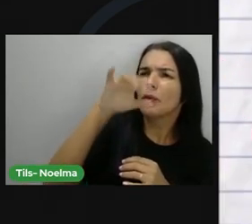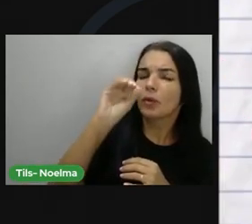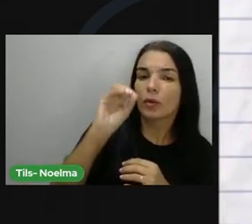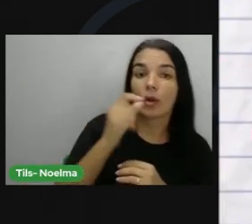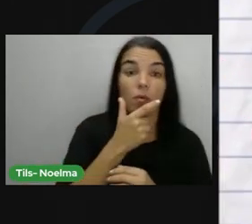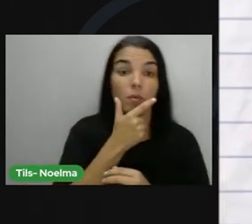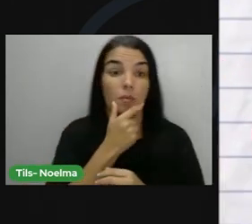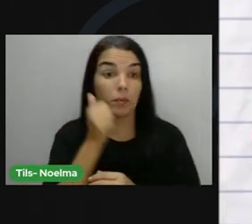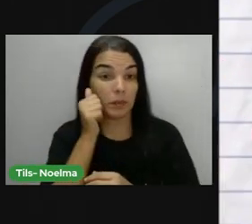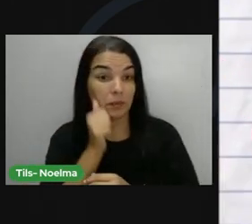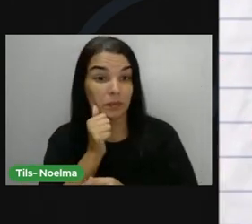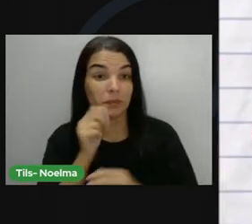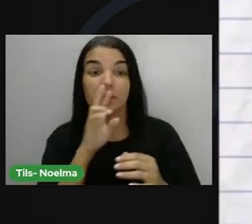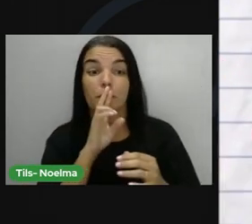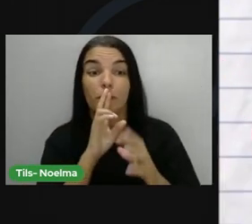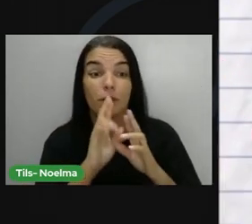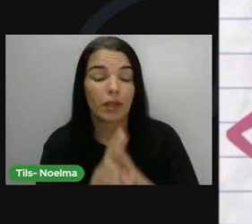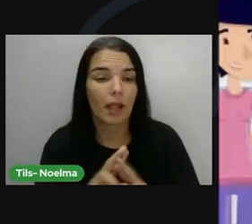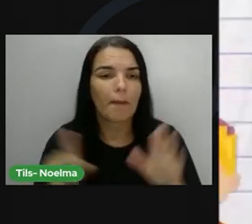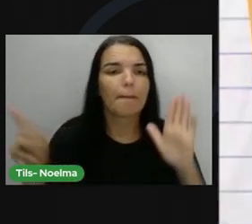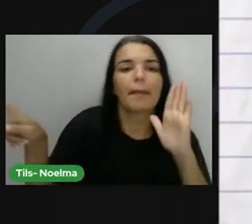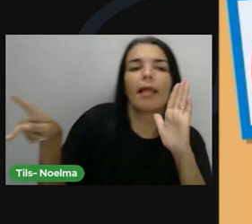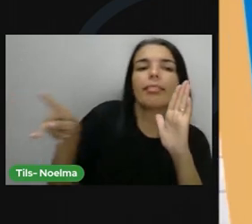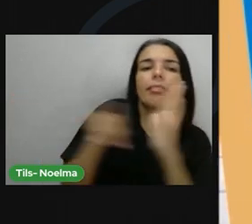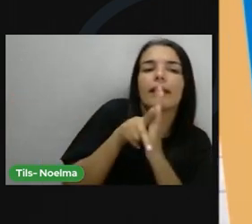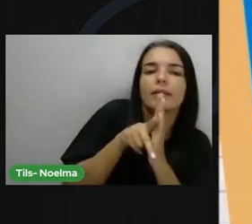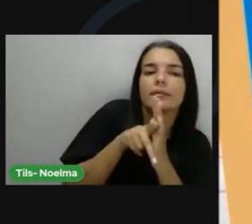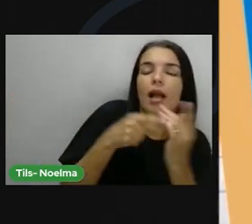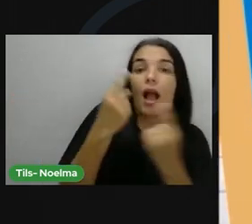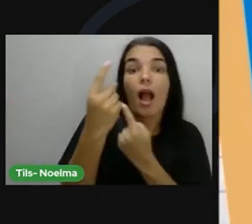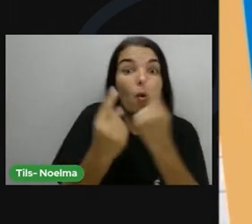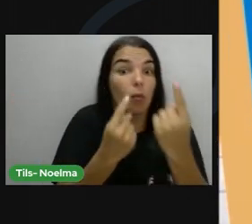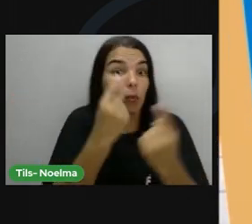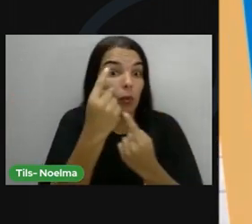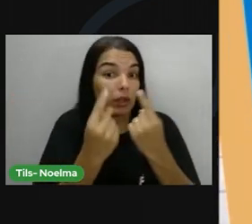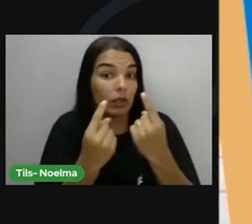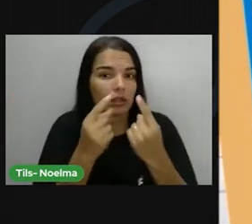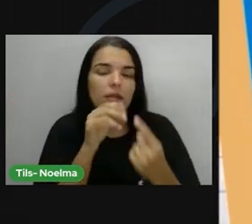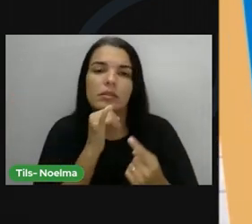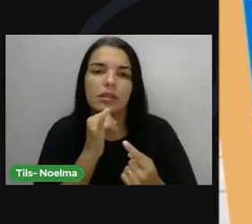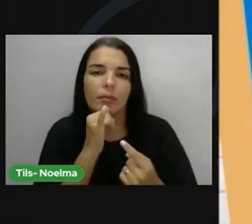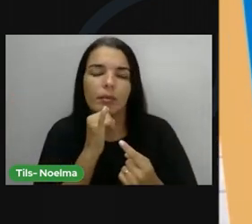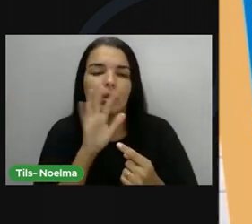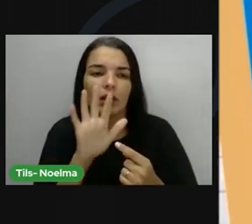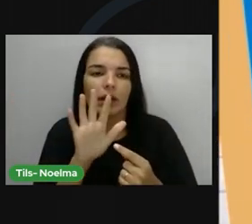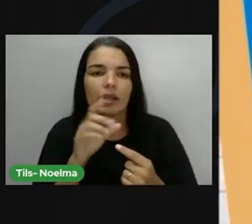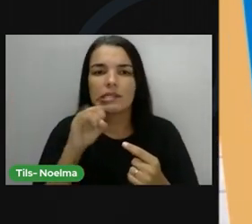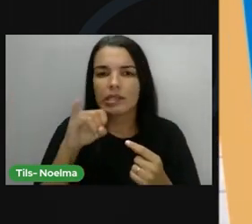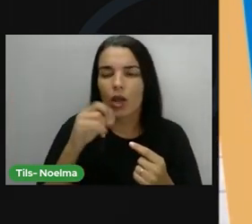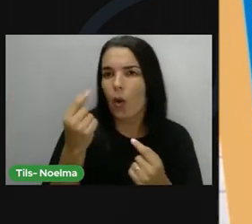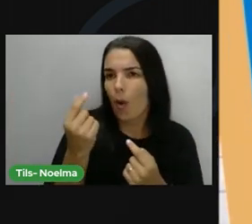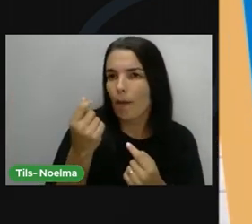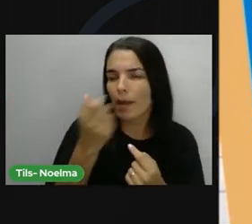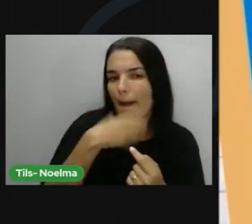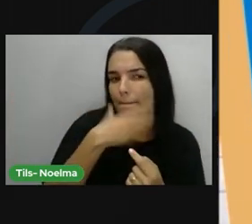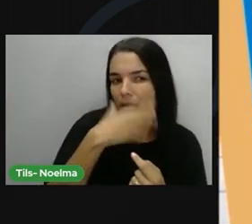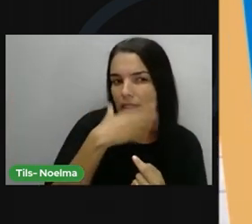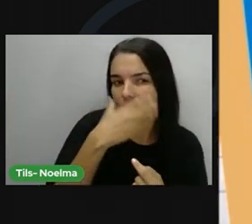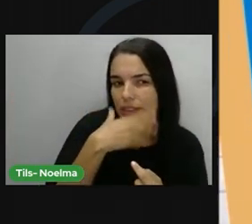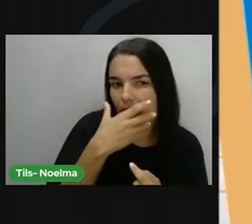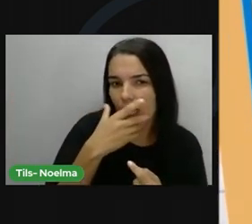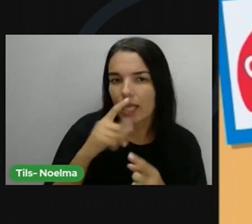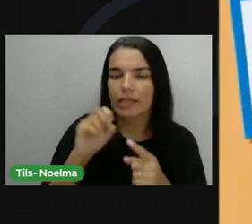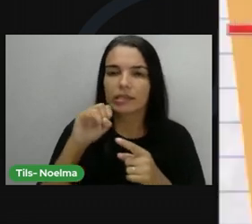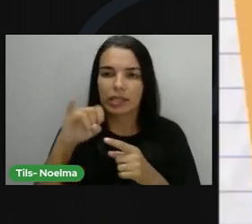Patrimônio é tudo aquilo que pertence a alguém. Por exemplo, nós estamos indo comprar maçãs. Depois que a gente pagar por elas, elas serão o nosso